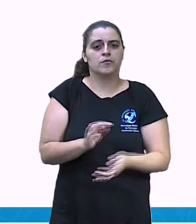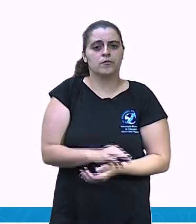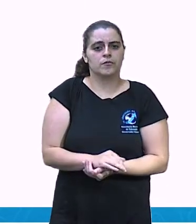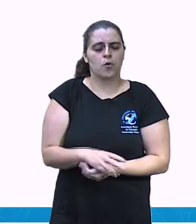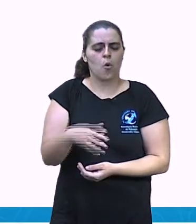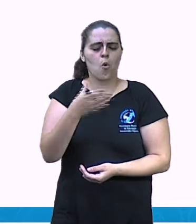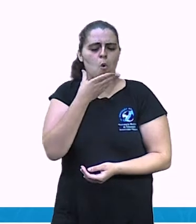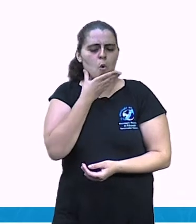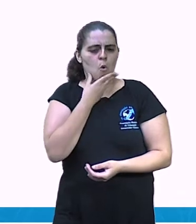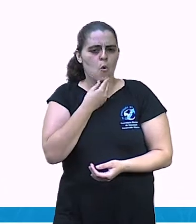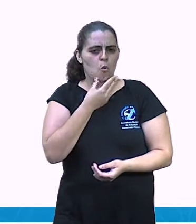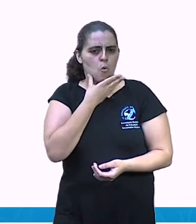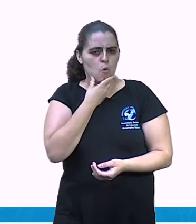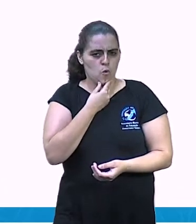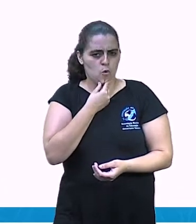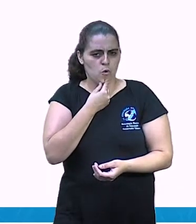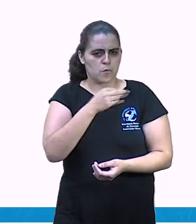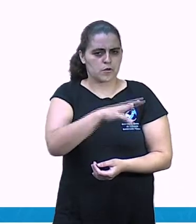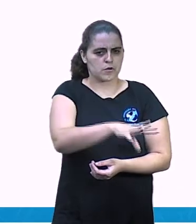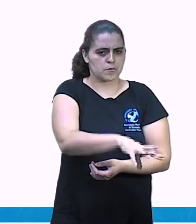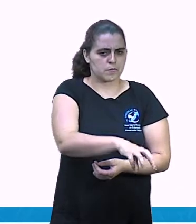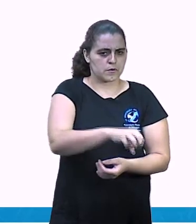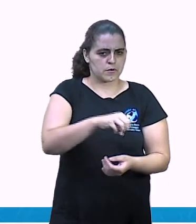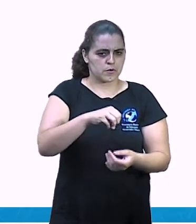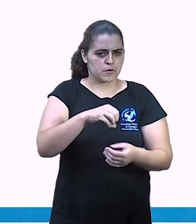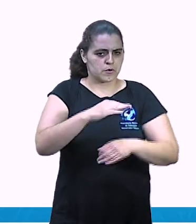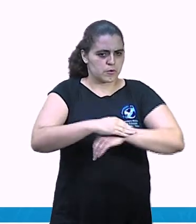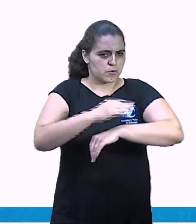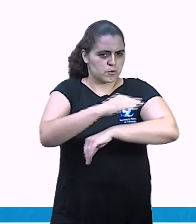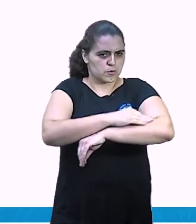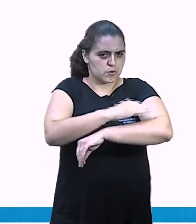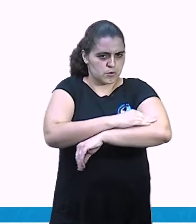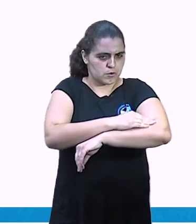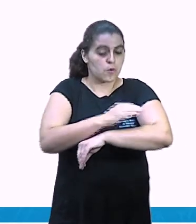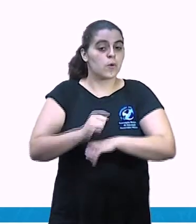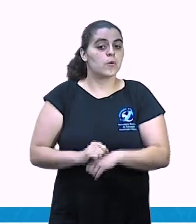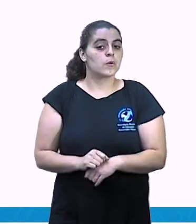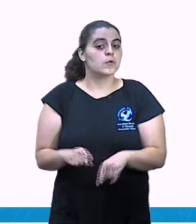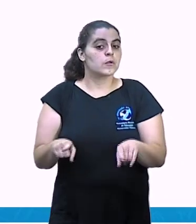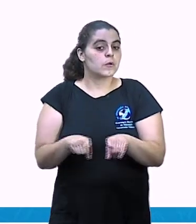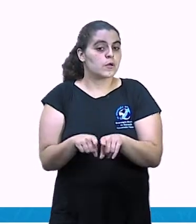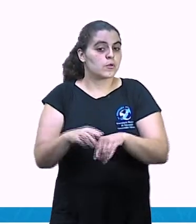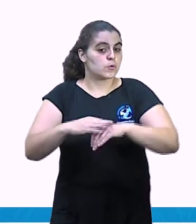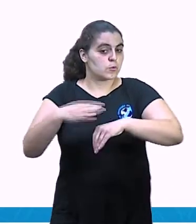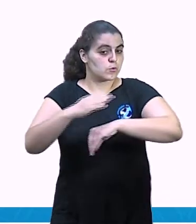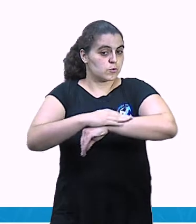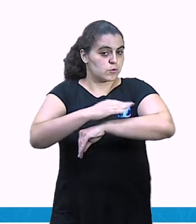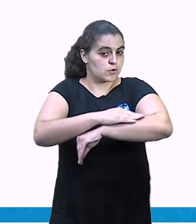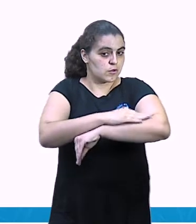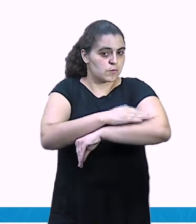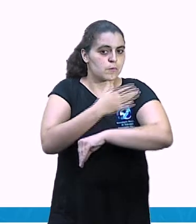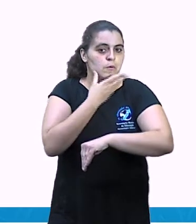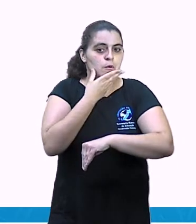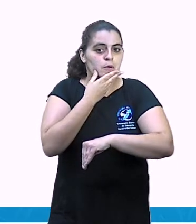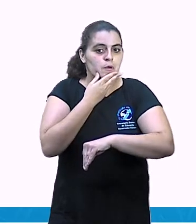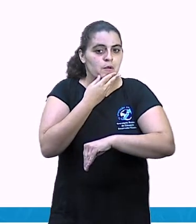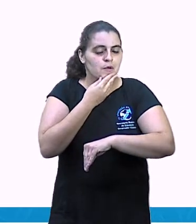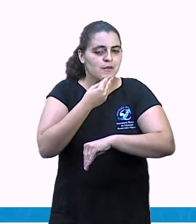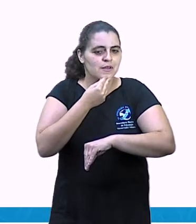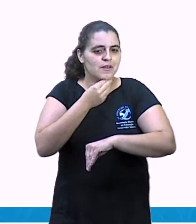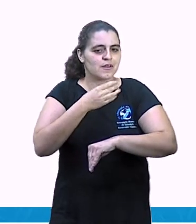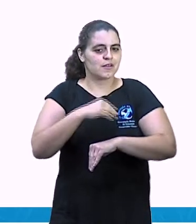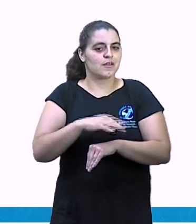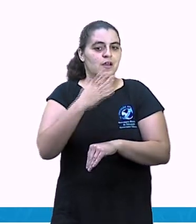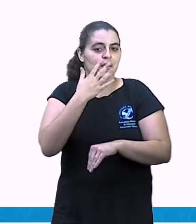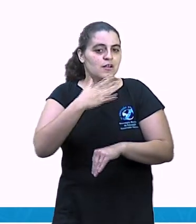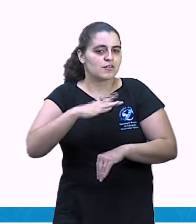O homem que pegou o sapo, o sapo e os meninos. E detalhe, né? Que os